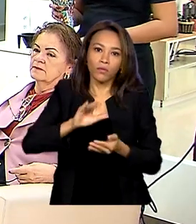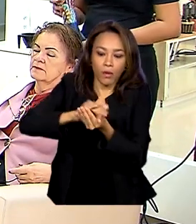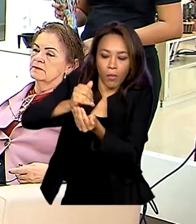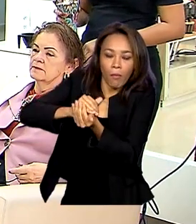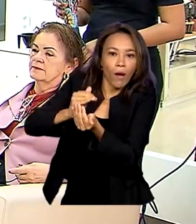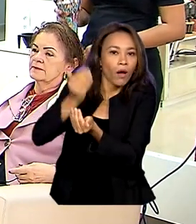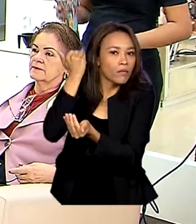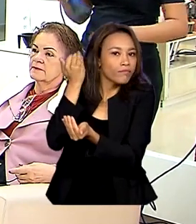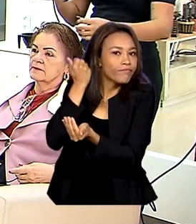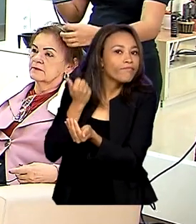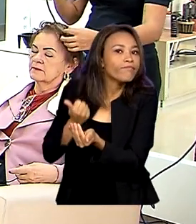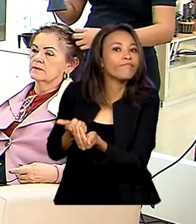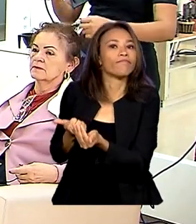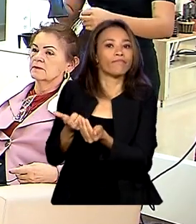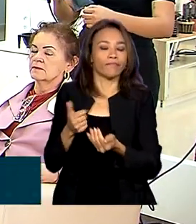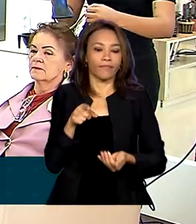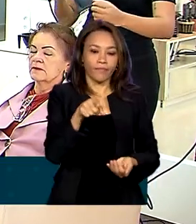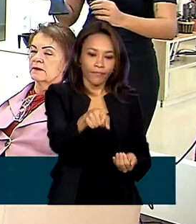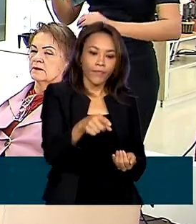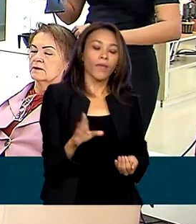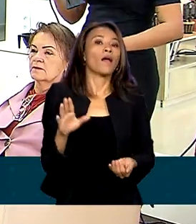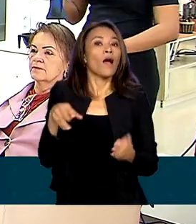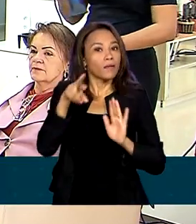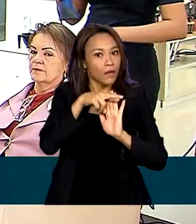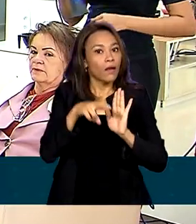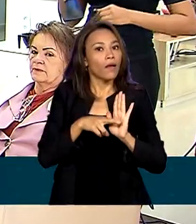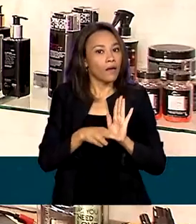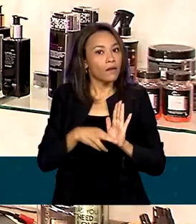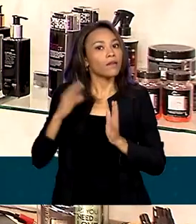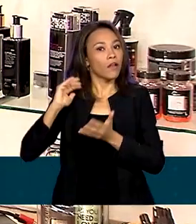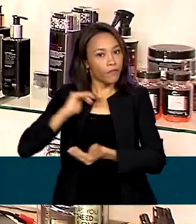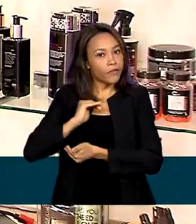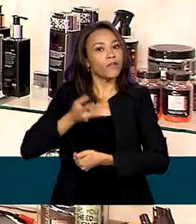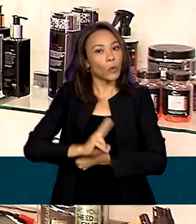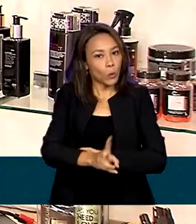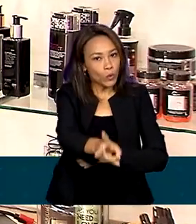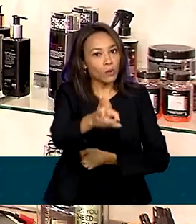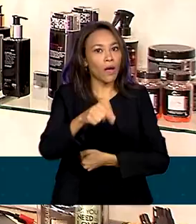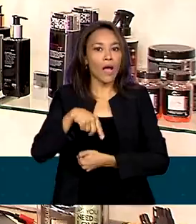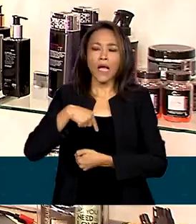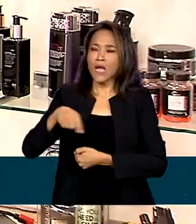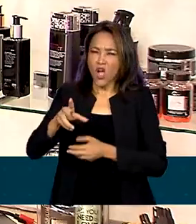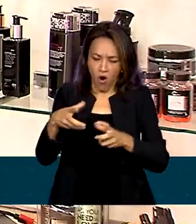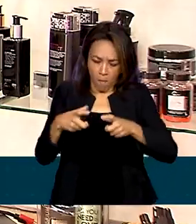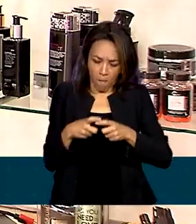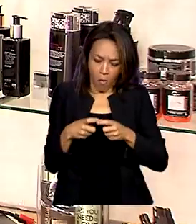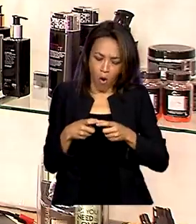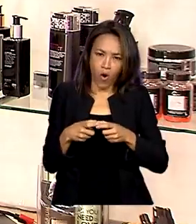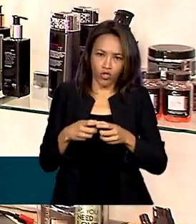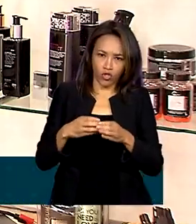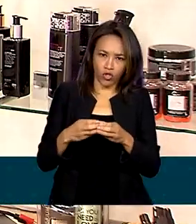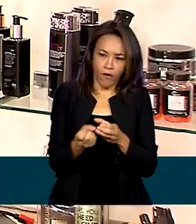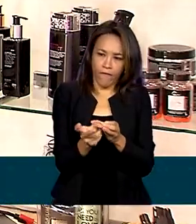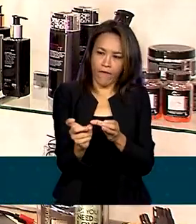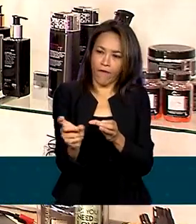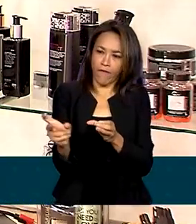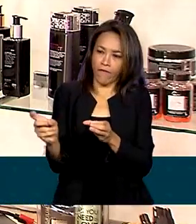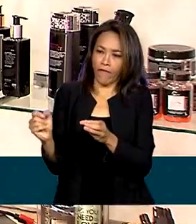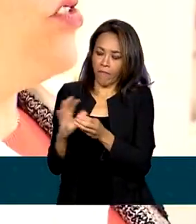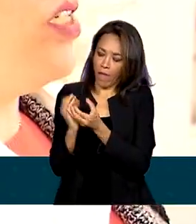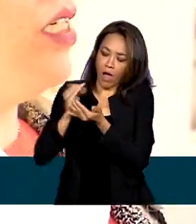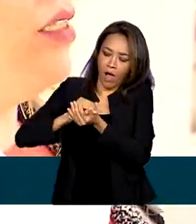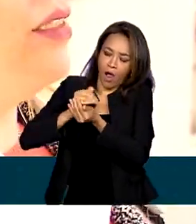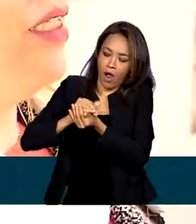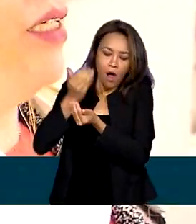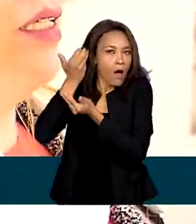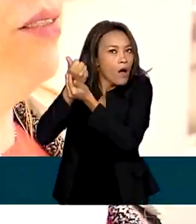Enquanto a medida da Anvisa estiver em vigor, nenhum lote de pomada para modelar cabelos deve ser comercializado.